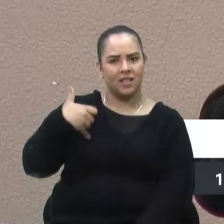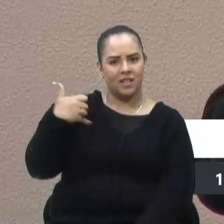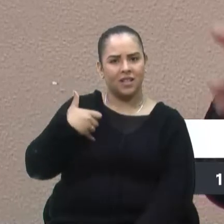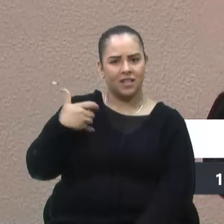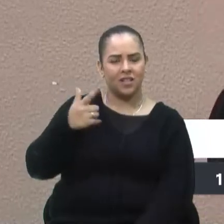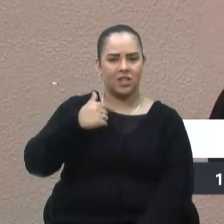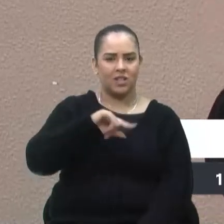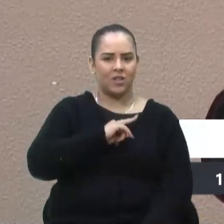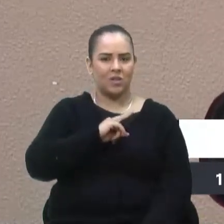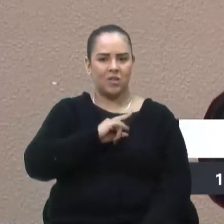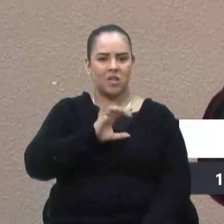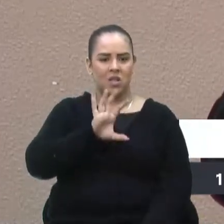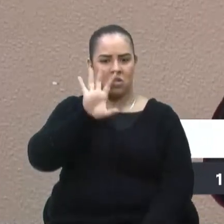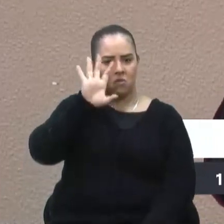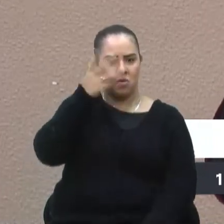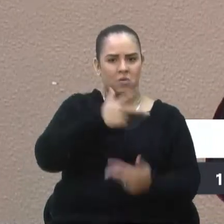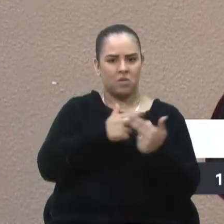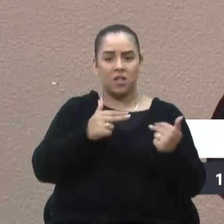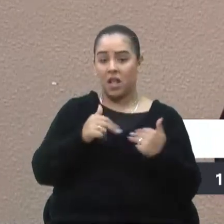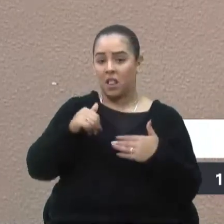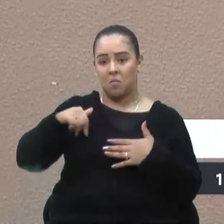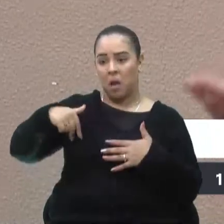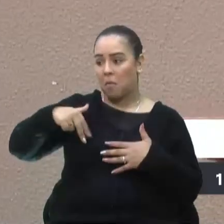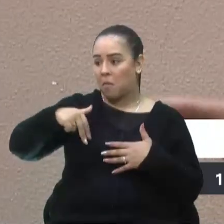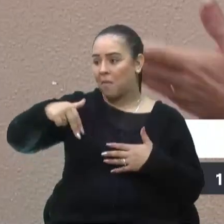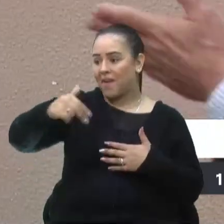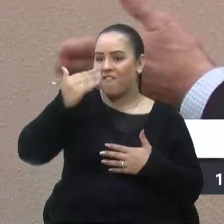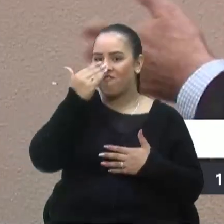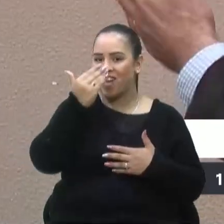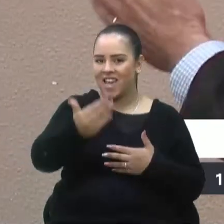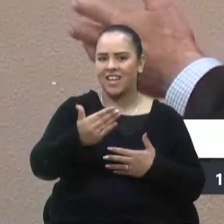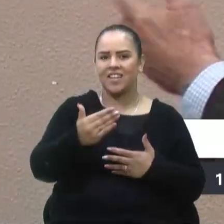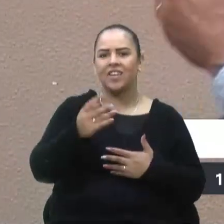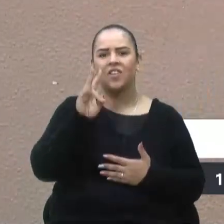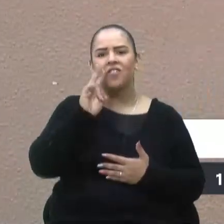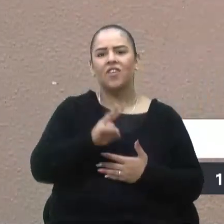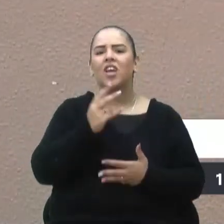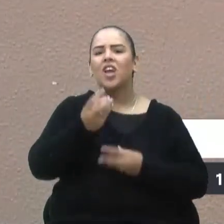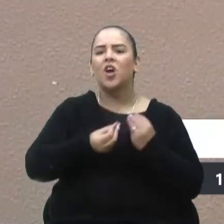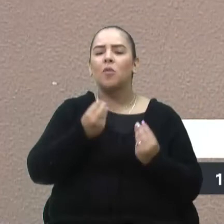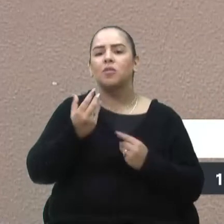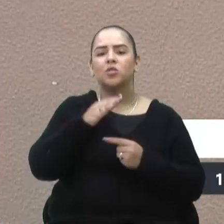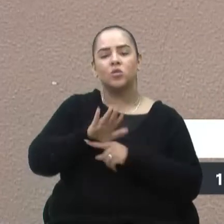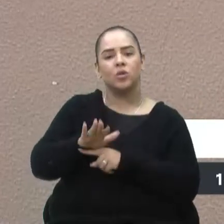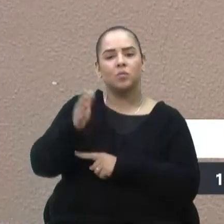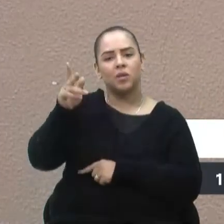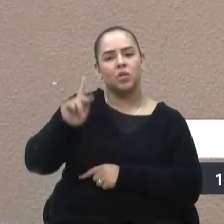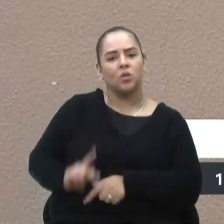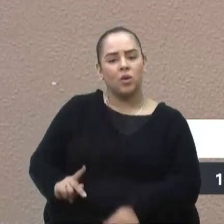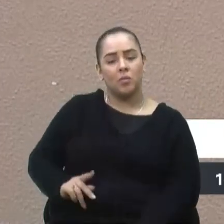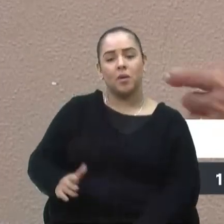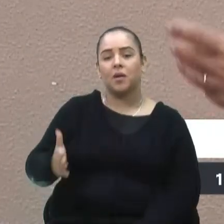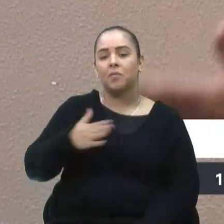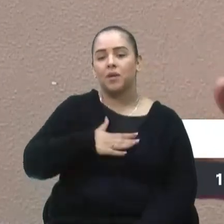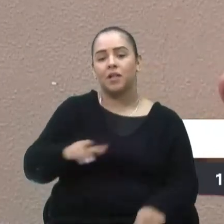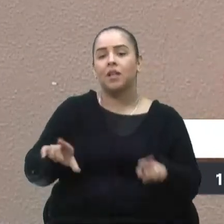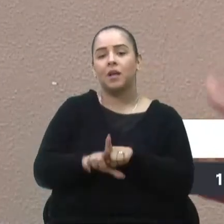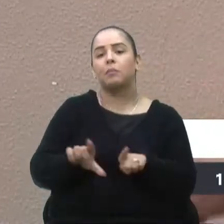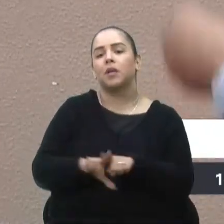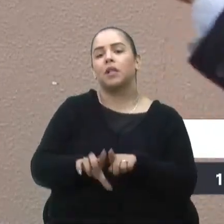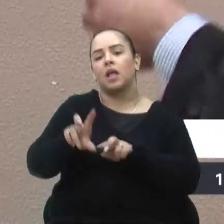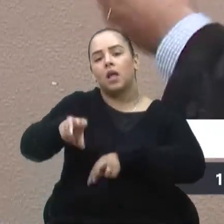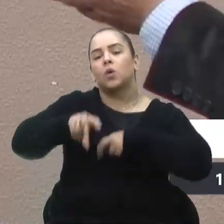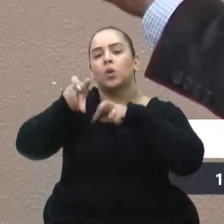poços secos. andava na frente. Olha o quanto contribuiu essa pessoa já para a minha bandeira, principalmente da agricultura.